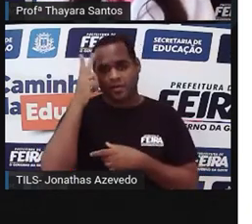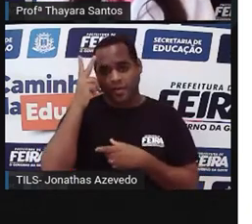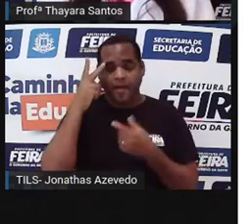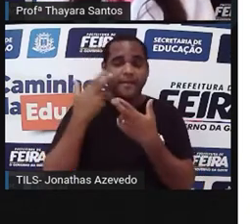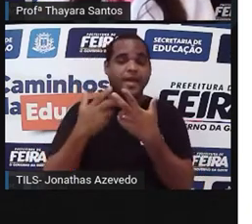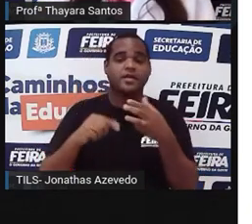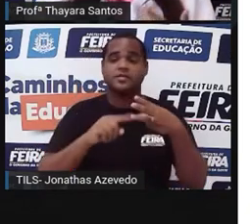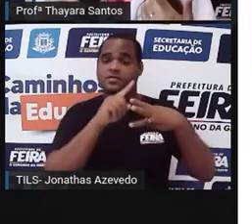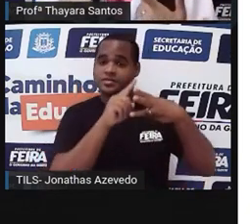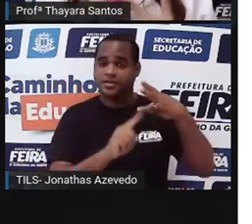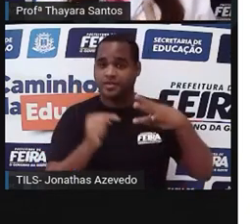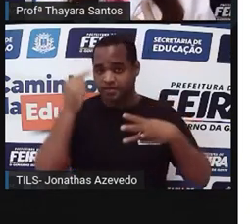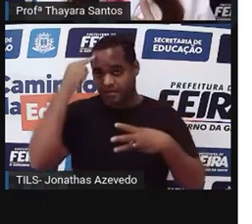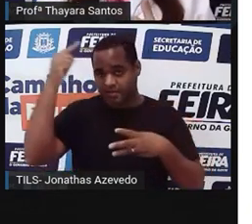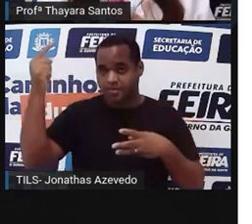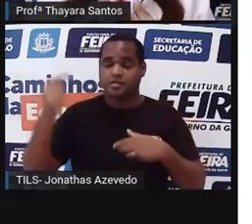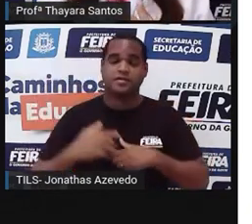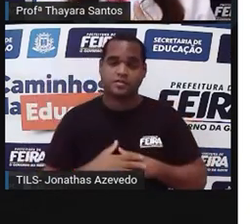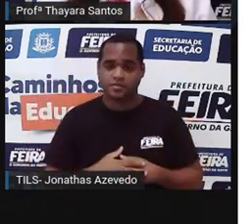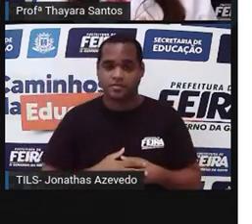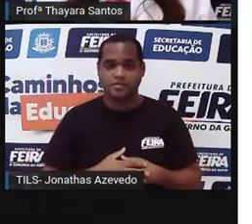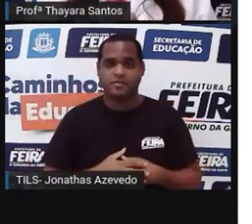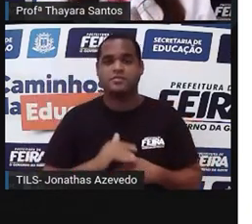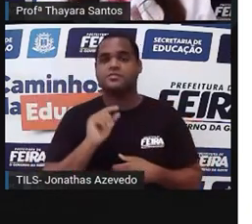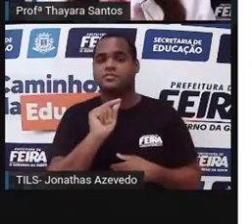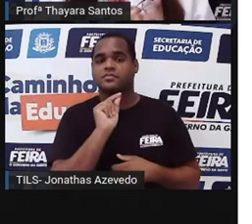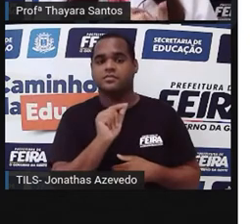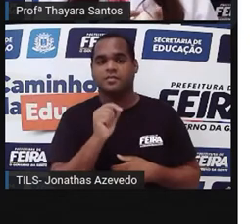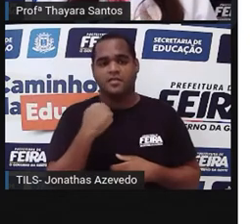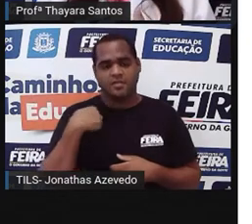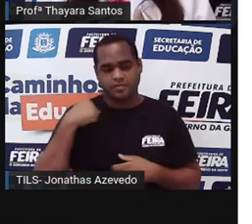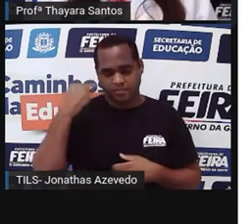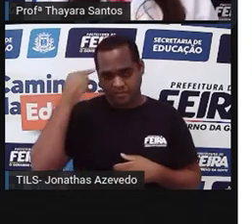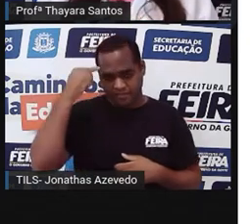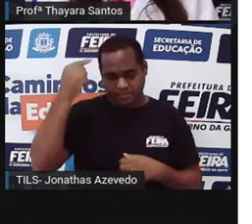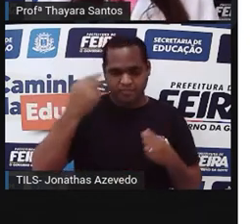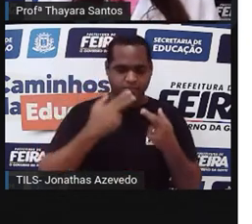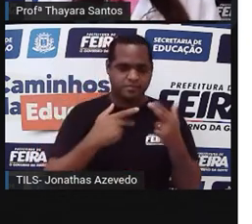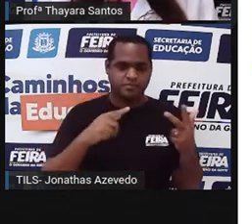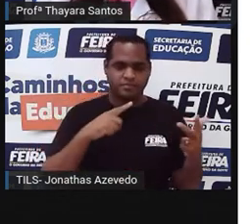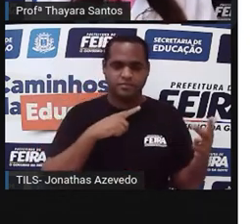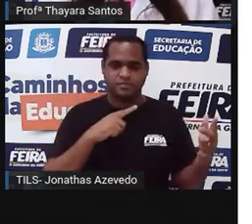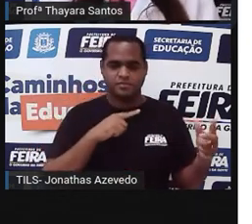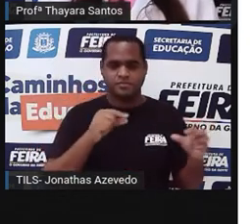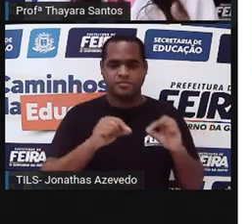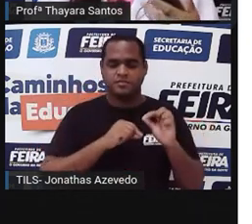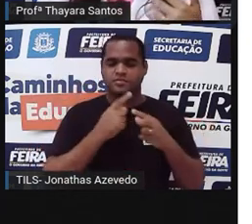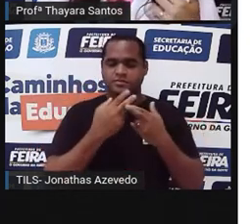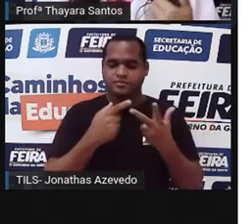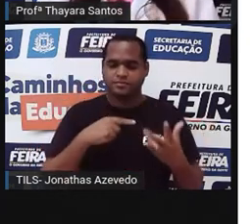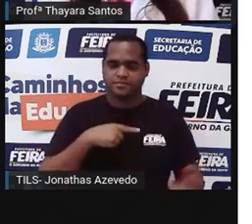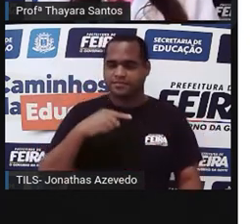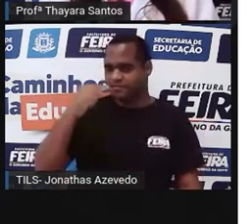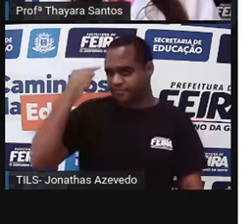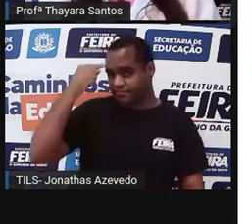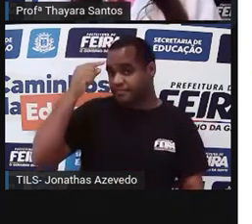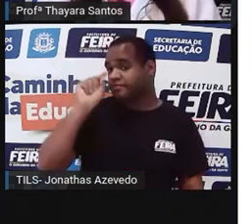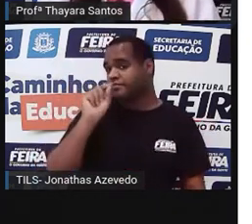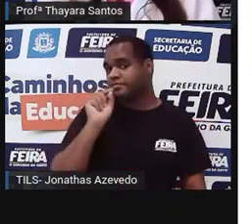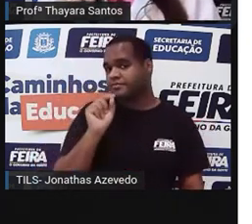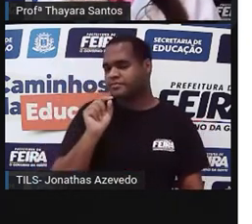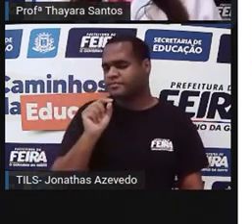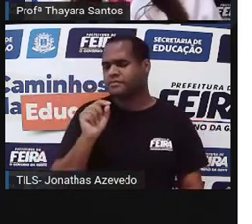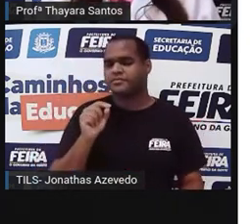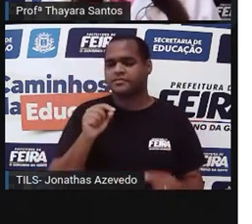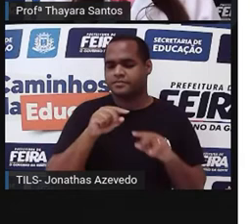que eu coloquei aí pra vocês. Os organismos, eles sofrem essas adaptações no ambiente. Esses organismos,